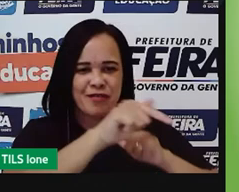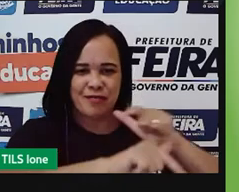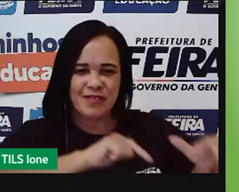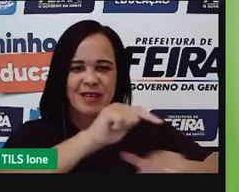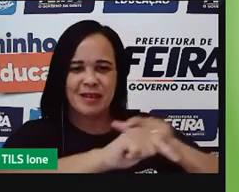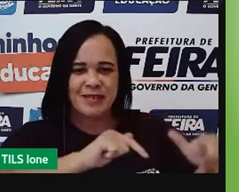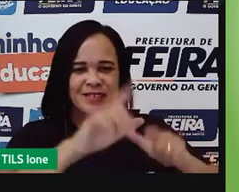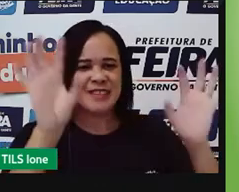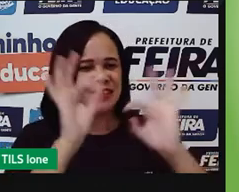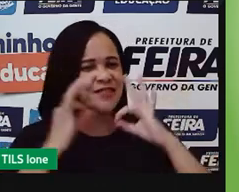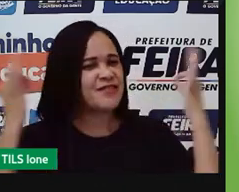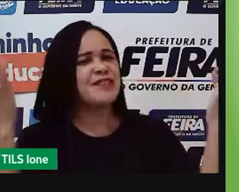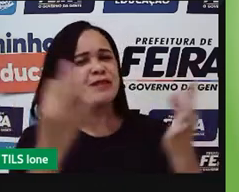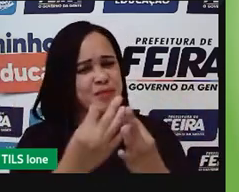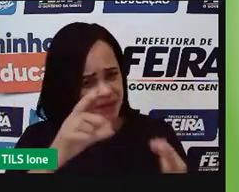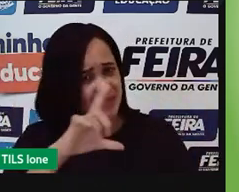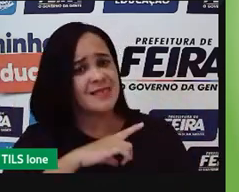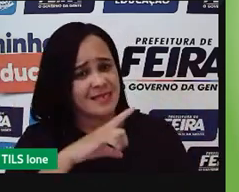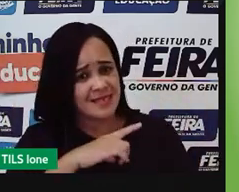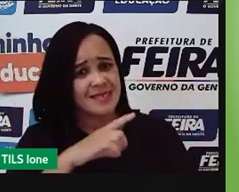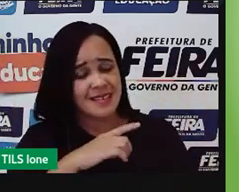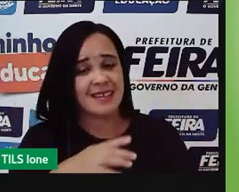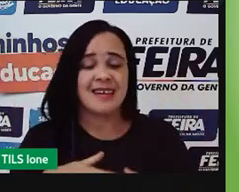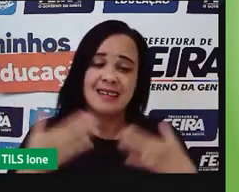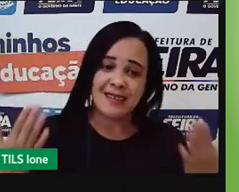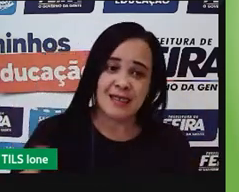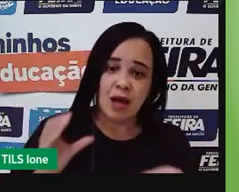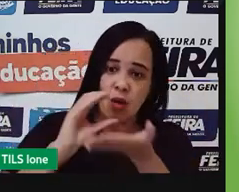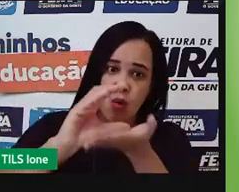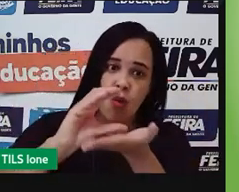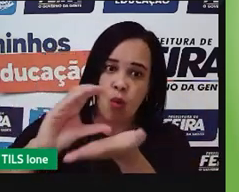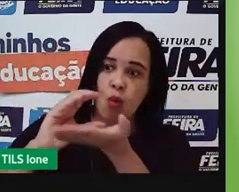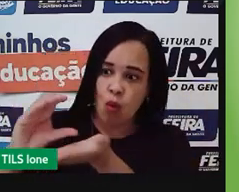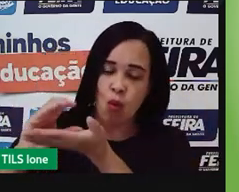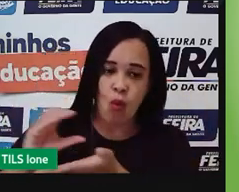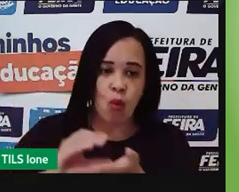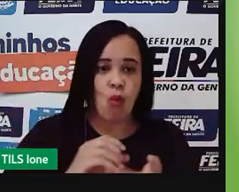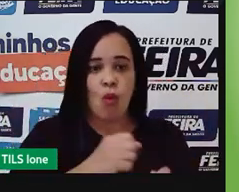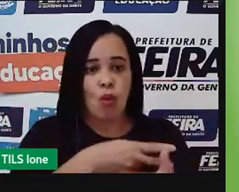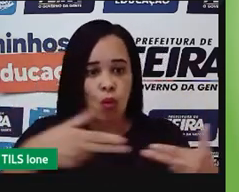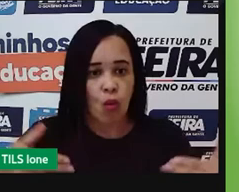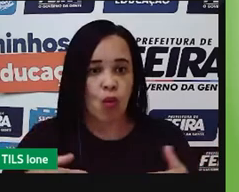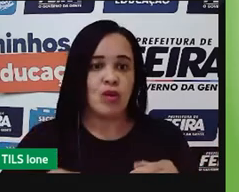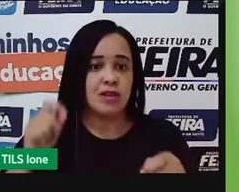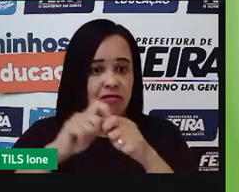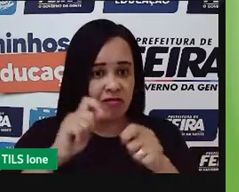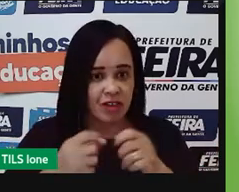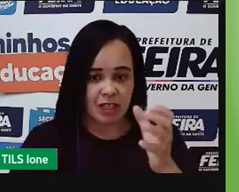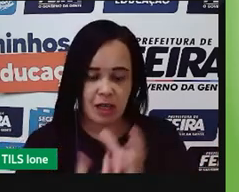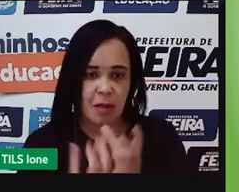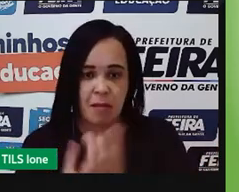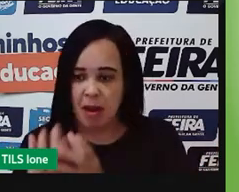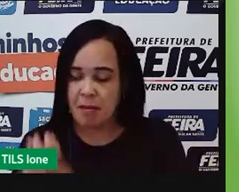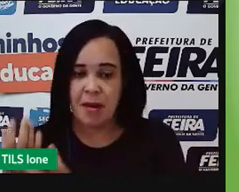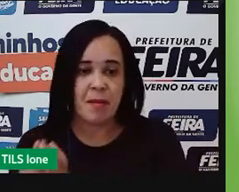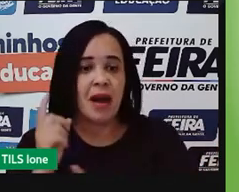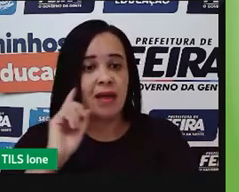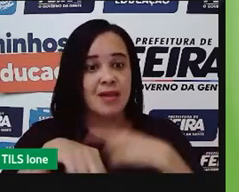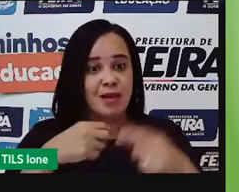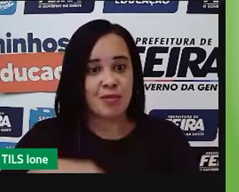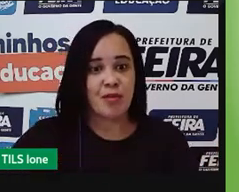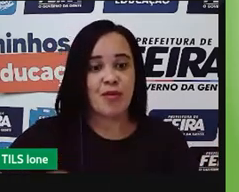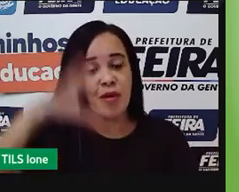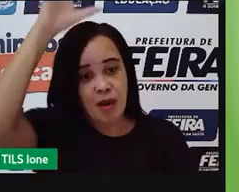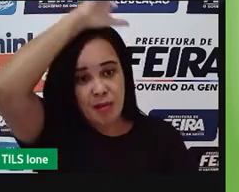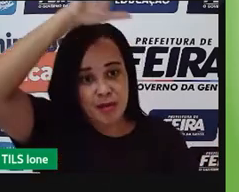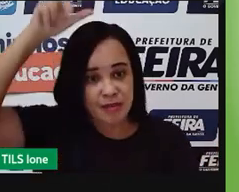e que parte da produção delas, a prefeitura compra e já vira, já é parte da merenda